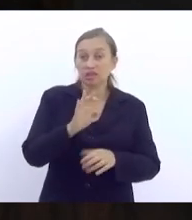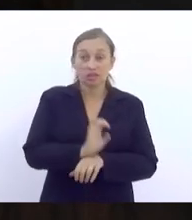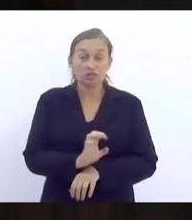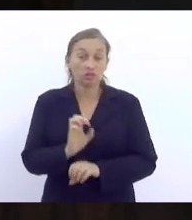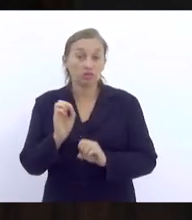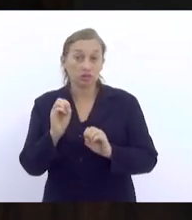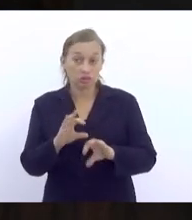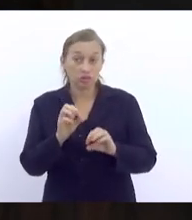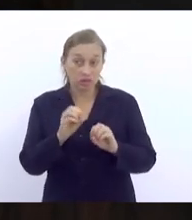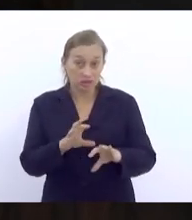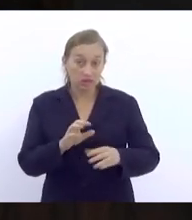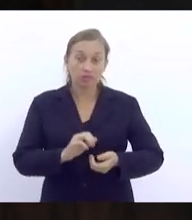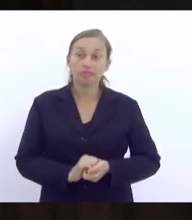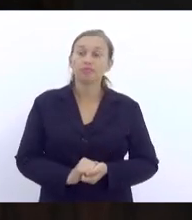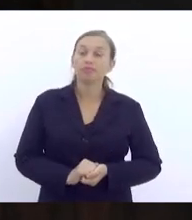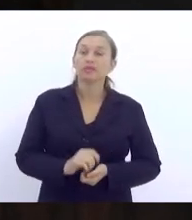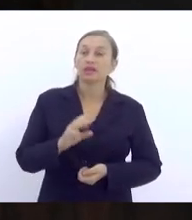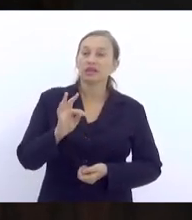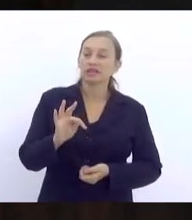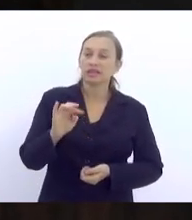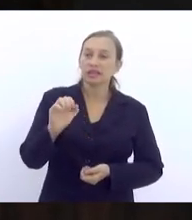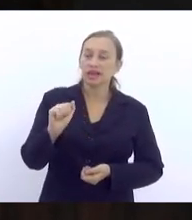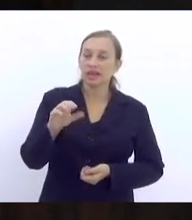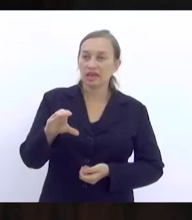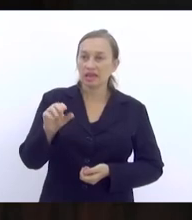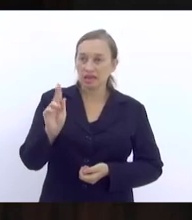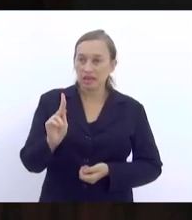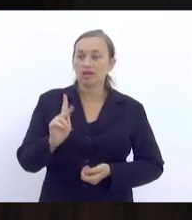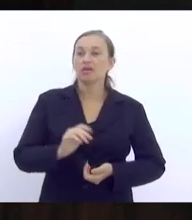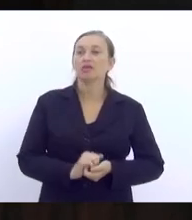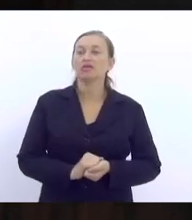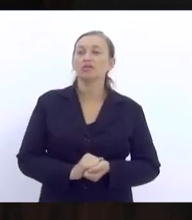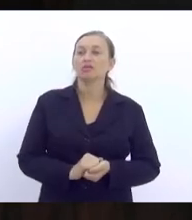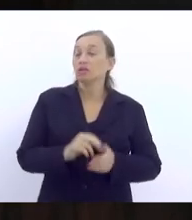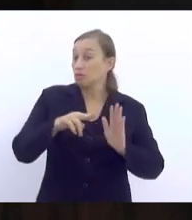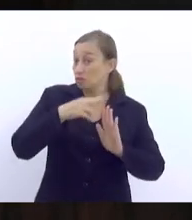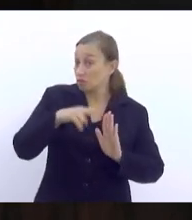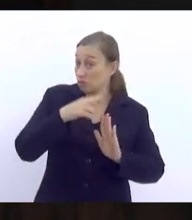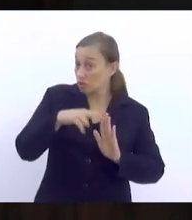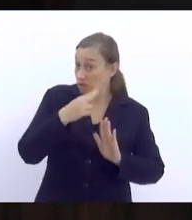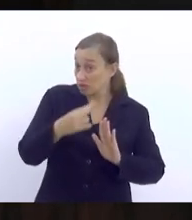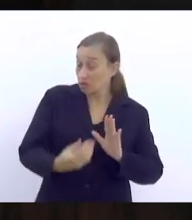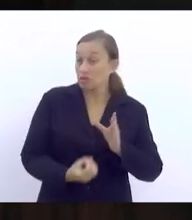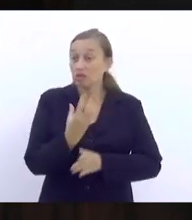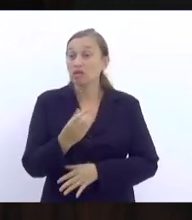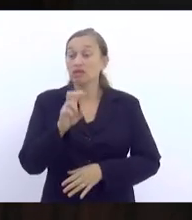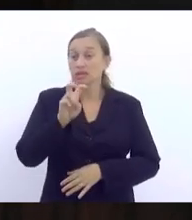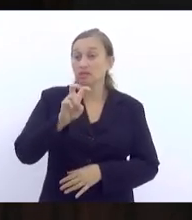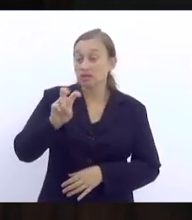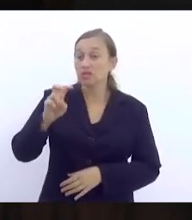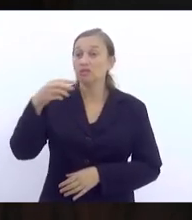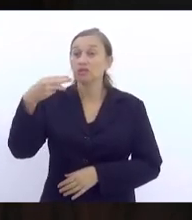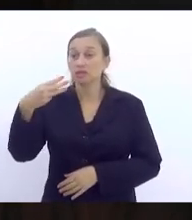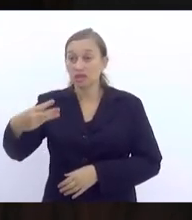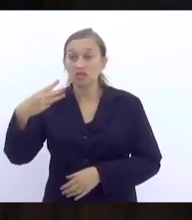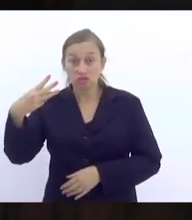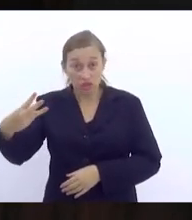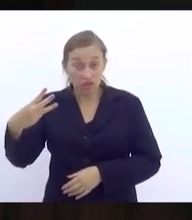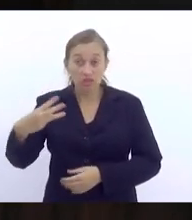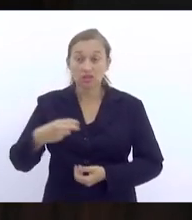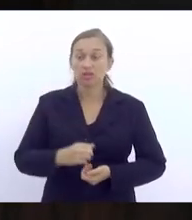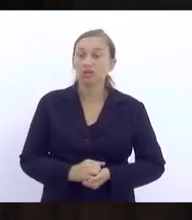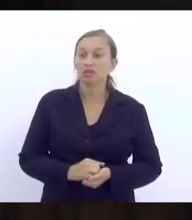Educação. A partir desse TAC, então, foi estabelecida uma resolução, a Resolução 5533, uma resolução